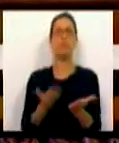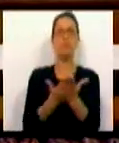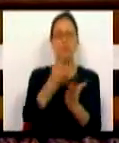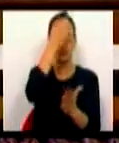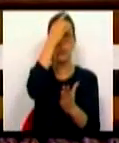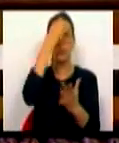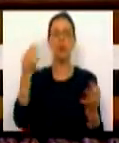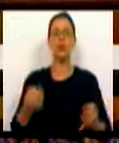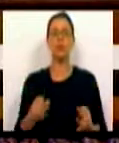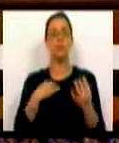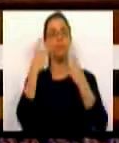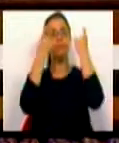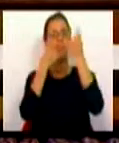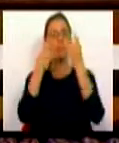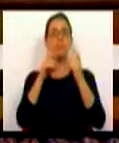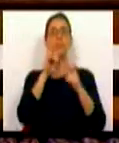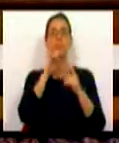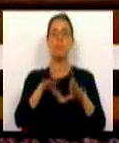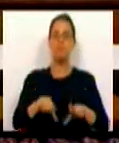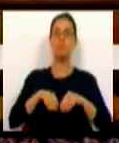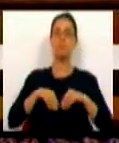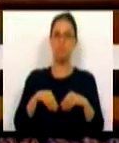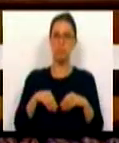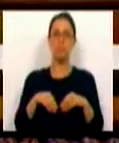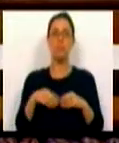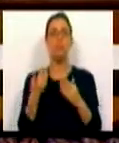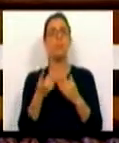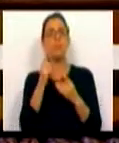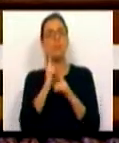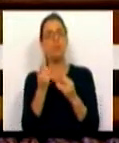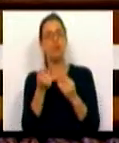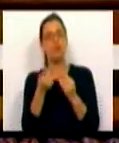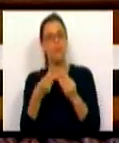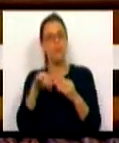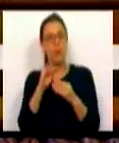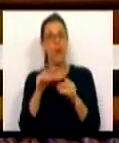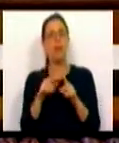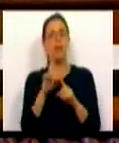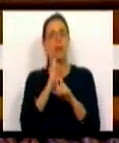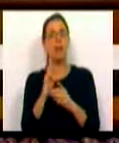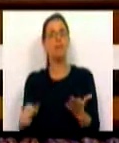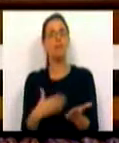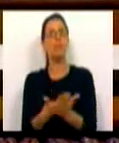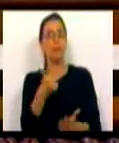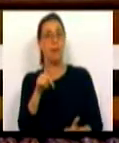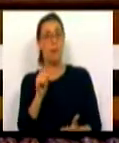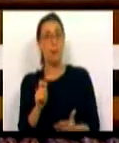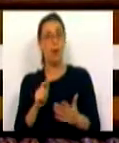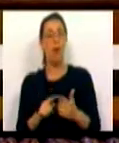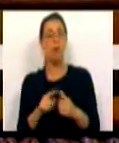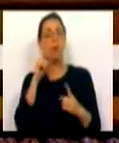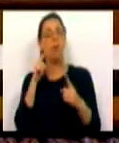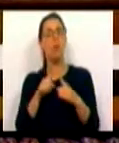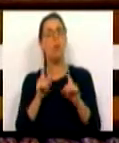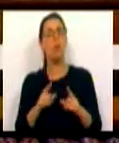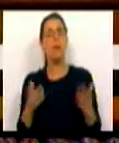sugestões que pensamos que são passíveis de ser acolhidas, que vão um pouco mais além, apresentadas pelo Bloco de Esquerda, no